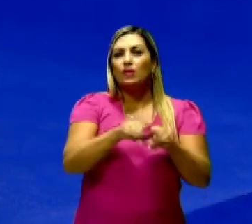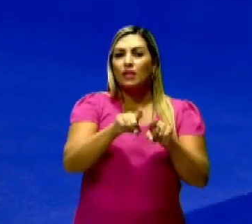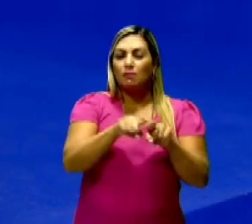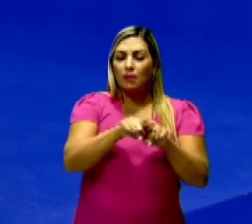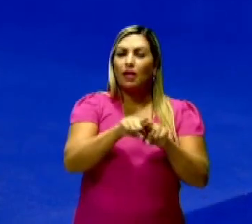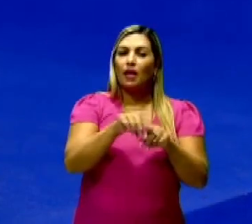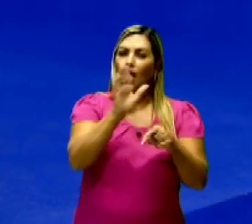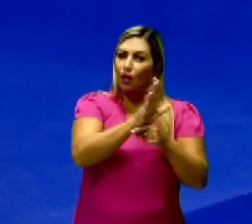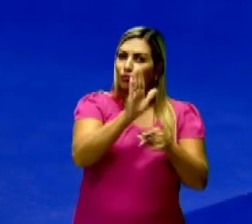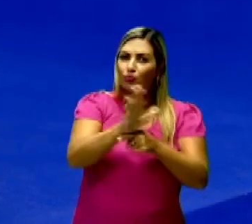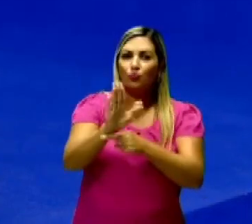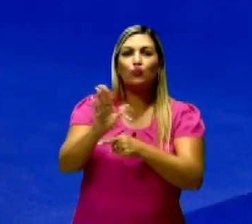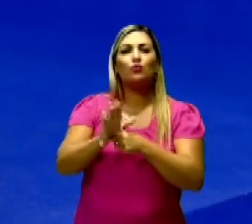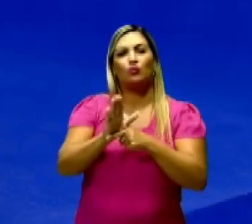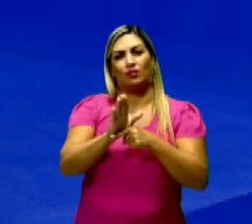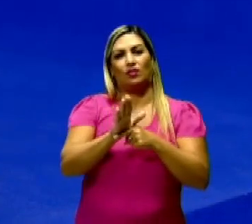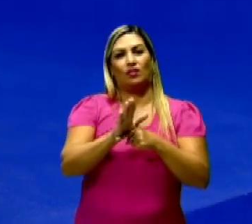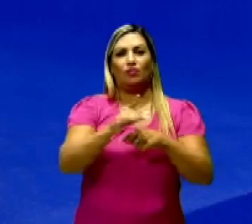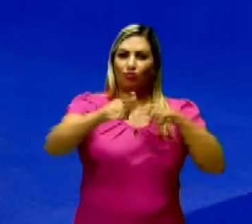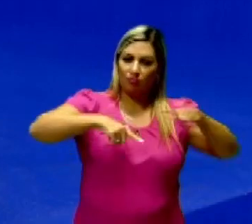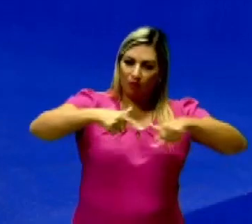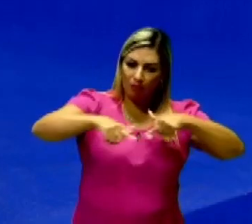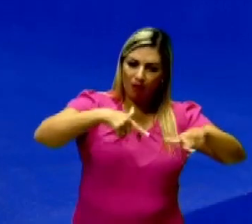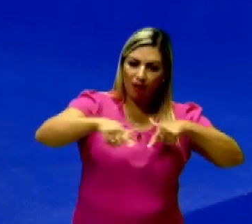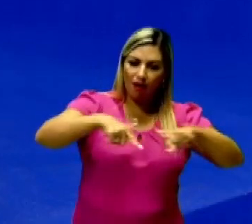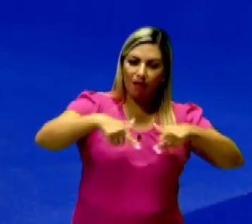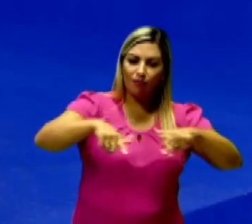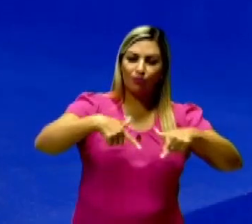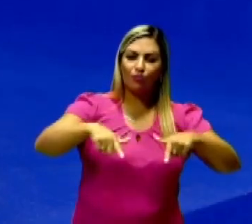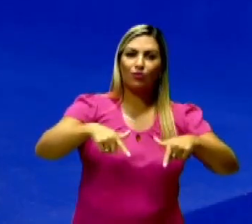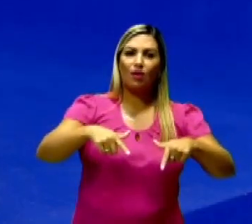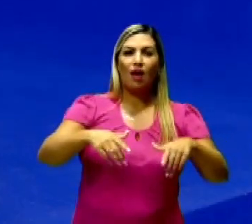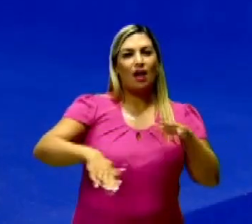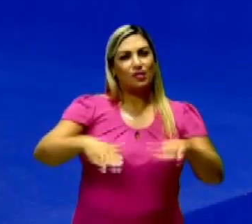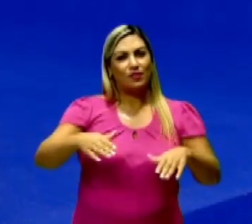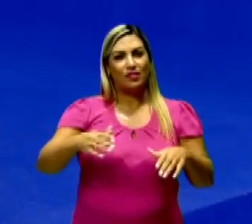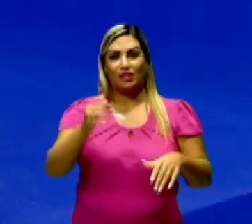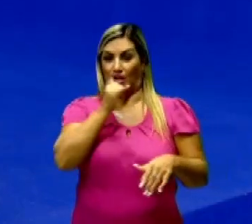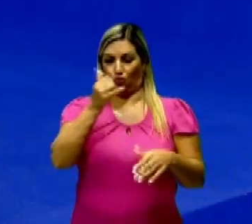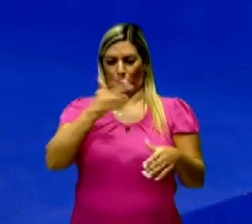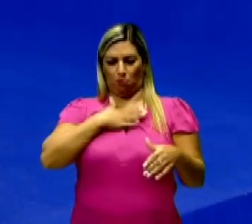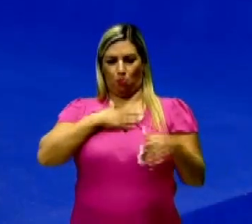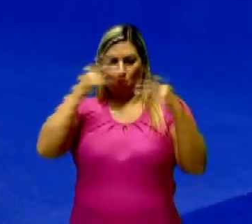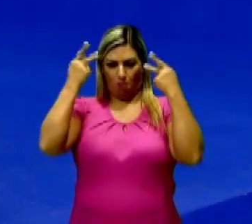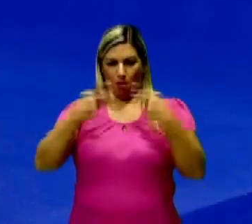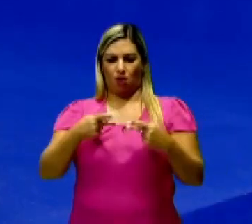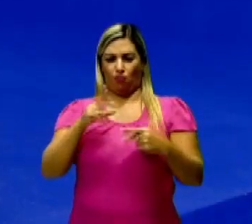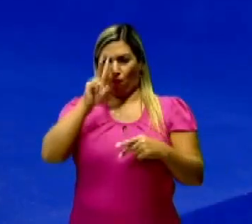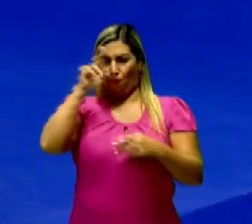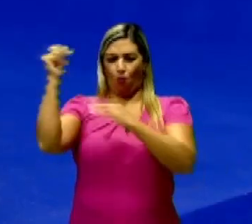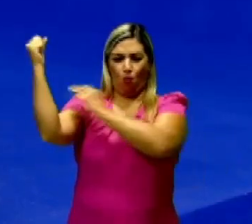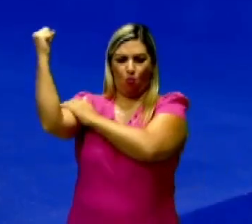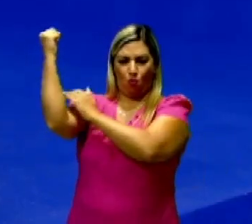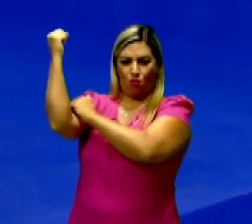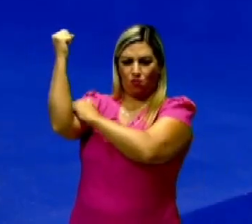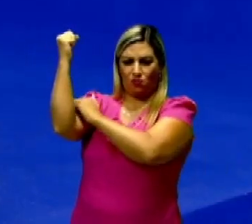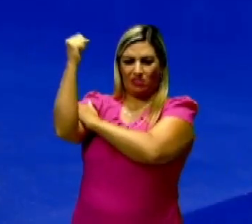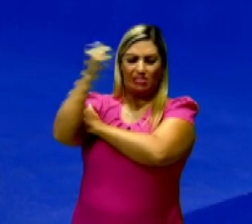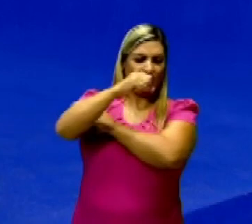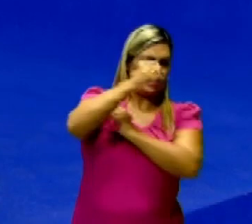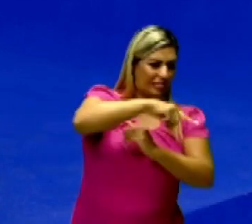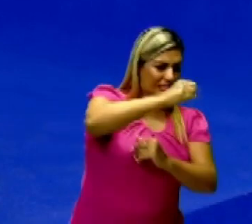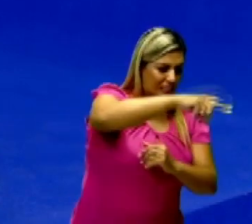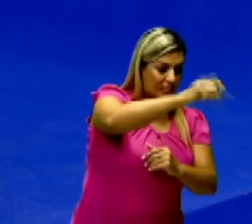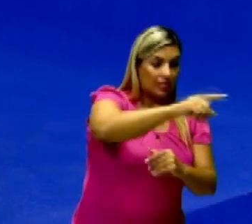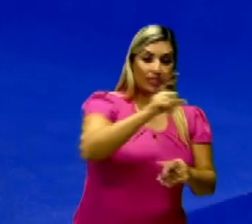servir também pra poder ajudar no trabalho. Então, ao invés de gastar a própria energia, né, fazer força ali pra poder fazer a produção,